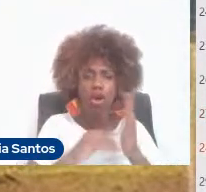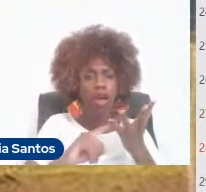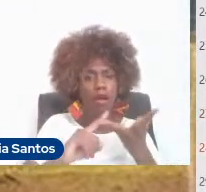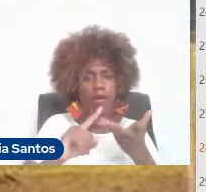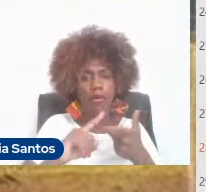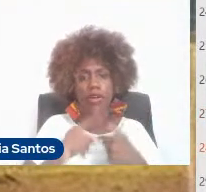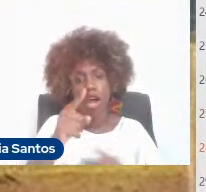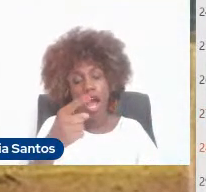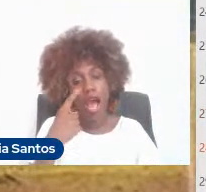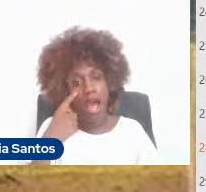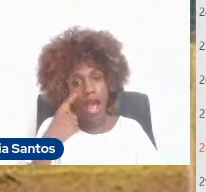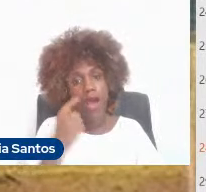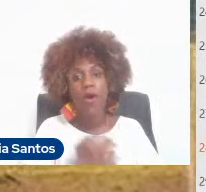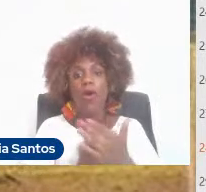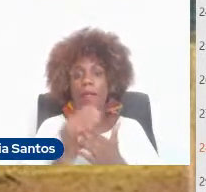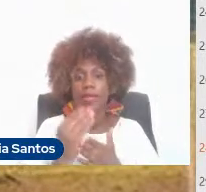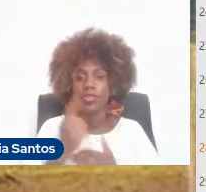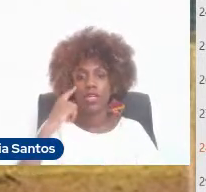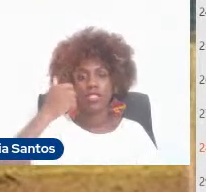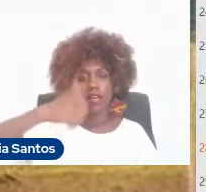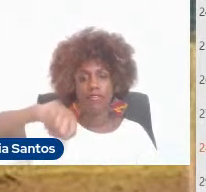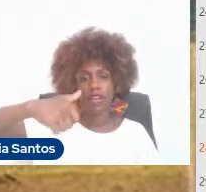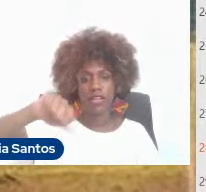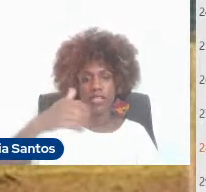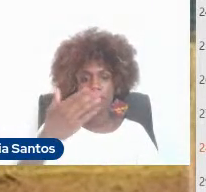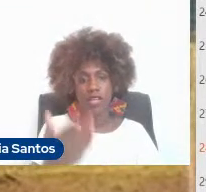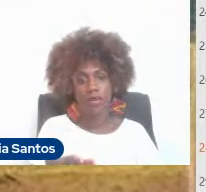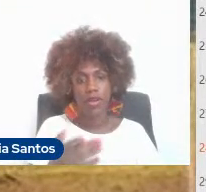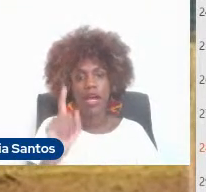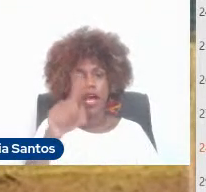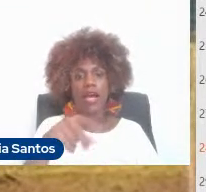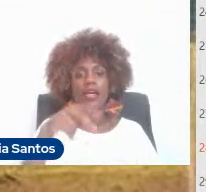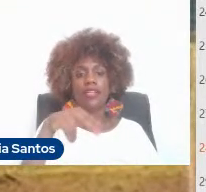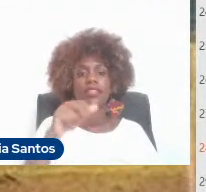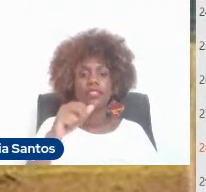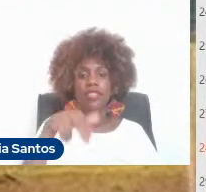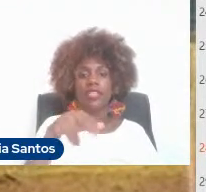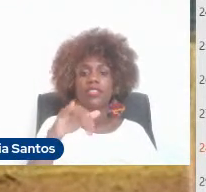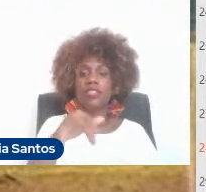Aí, a partir dessa análise, a Nancy tem desenvolvido